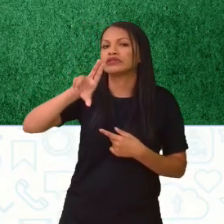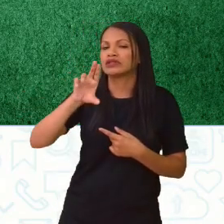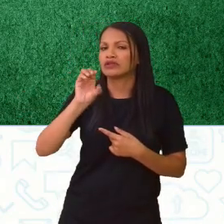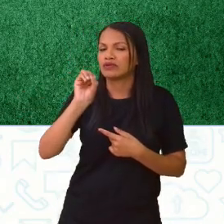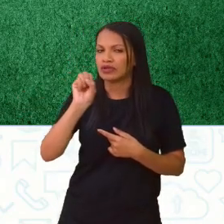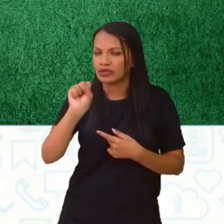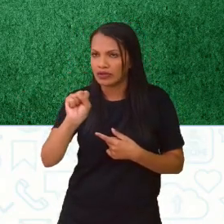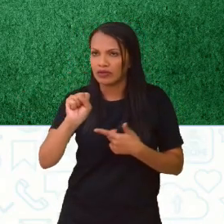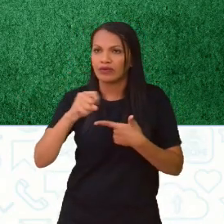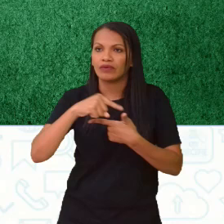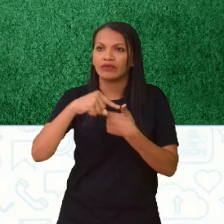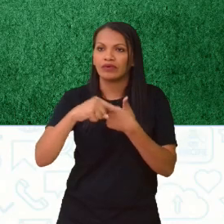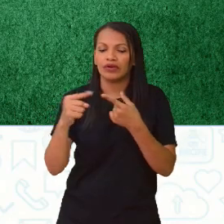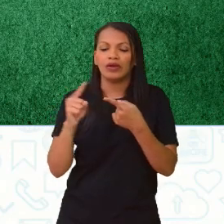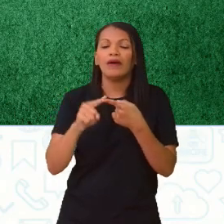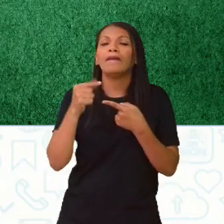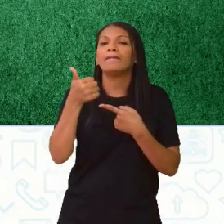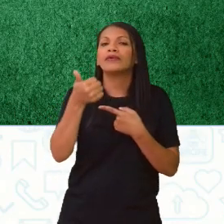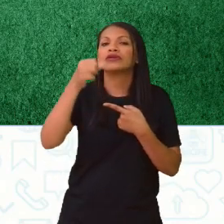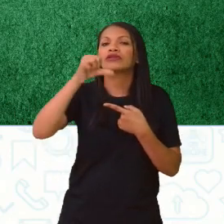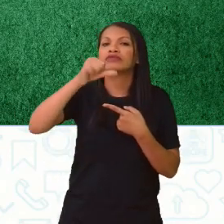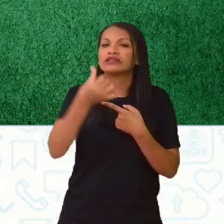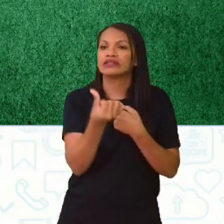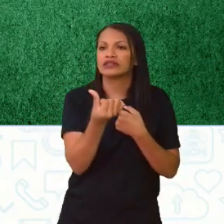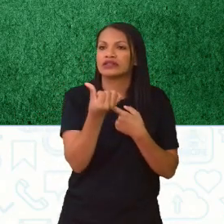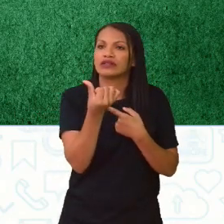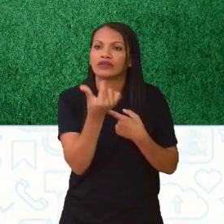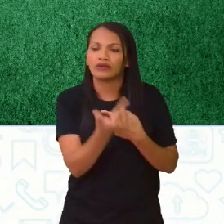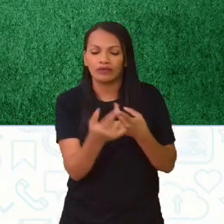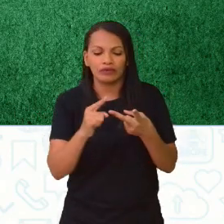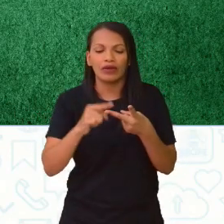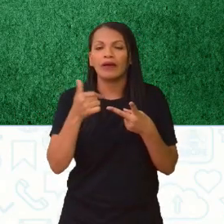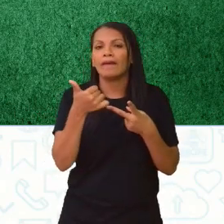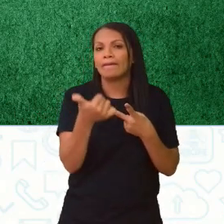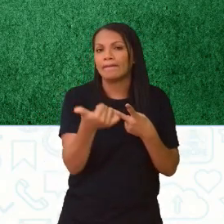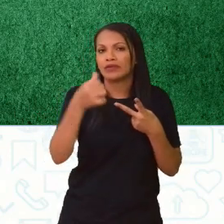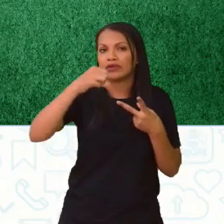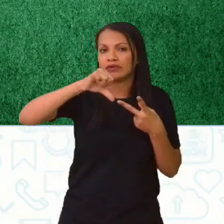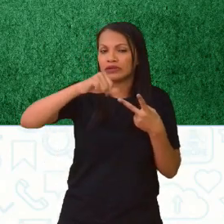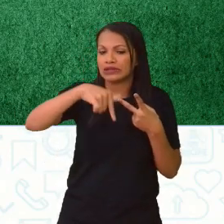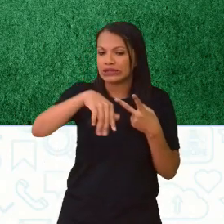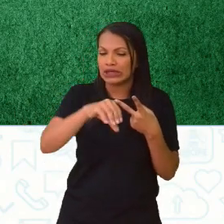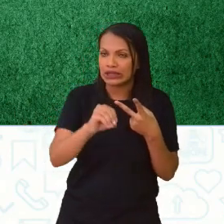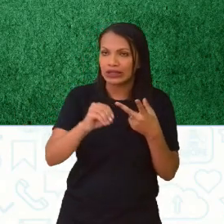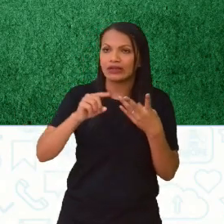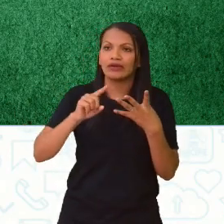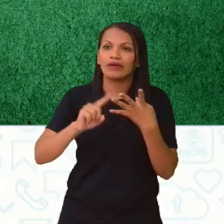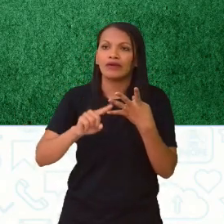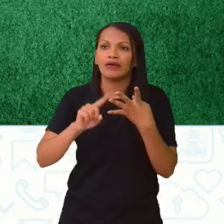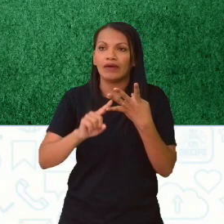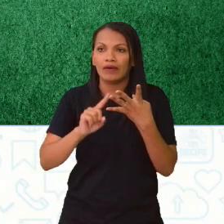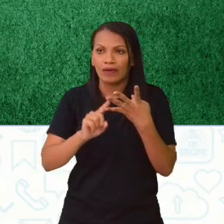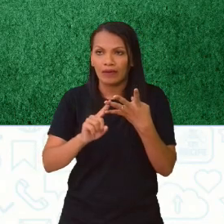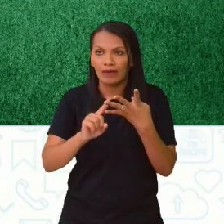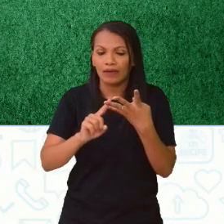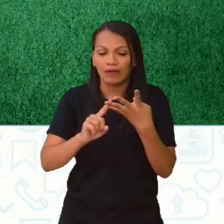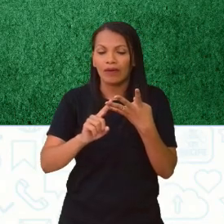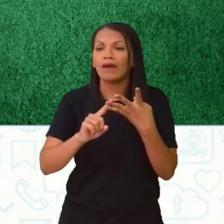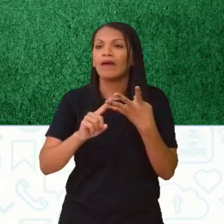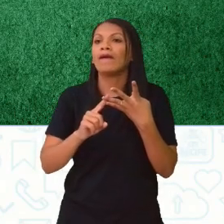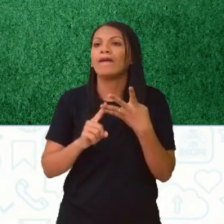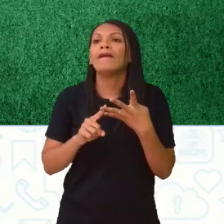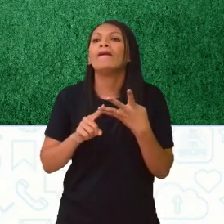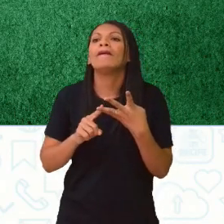1962 foi o segundo. O terceiro foi em 1970. O quarto foi em 1994.